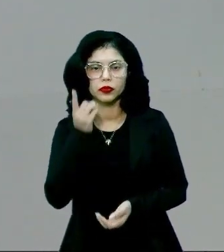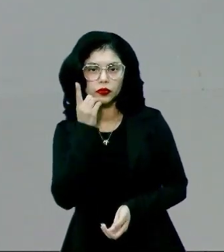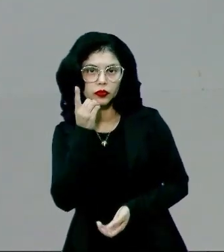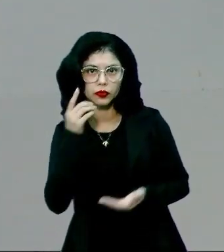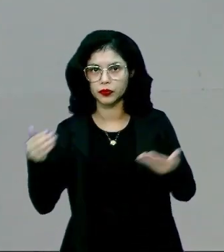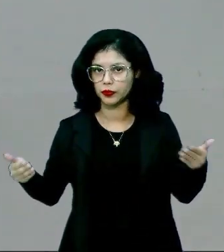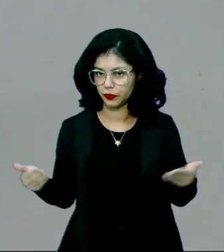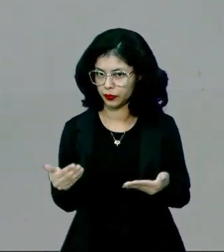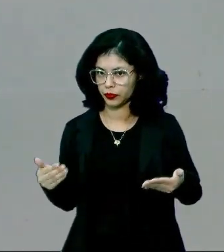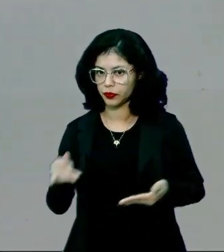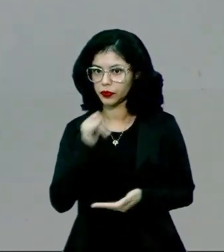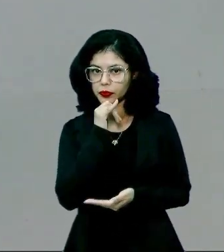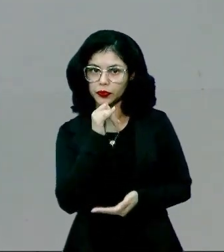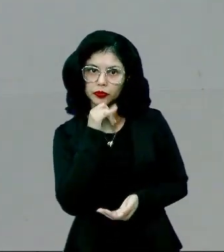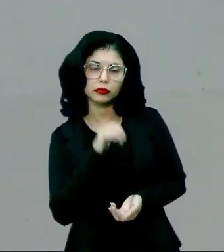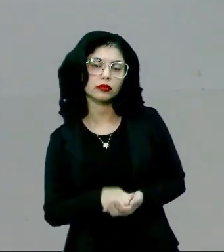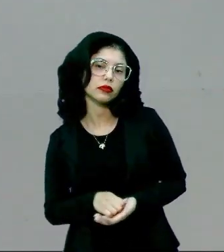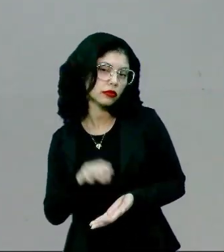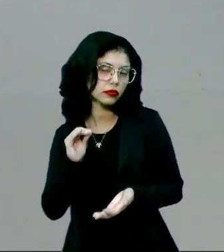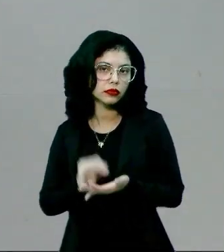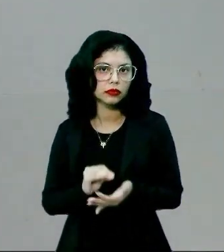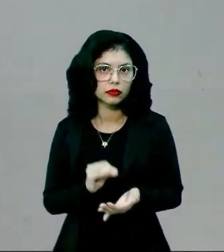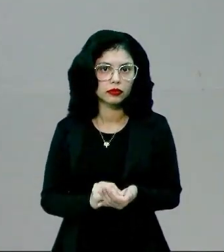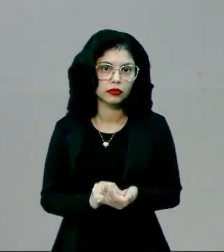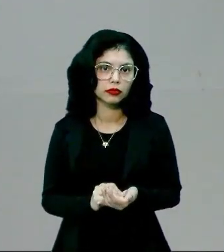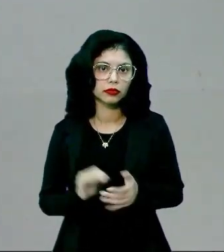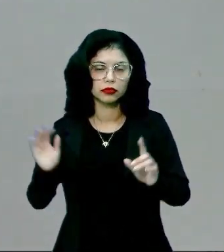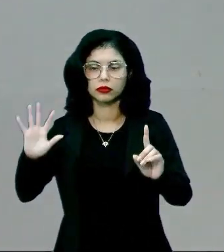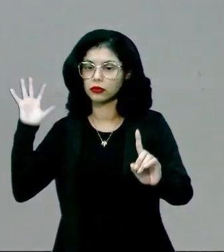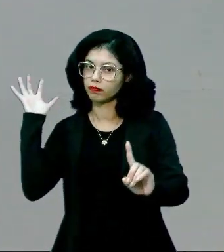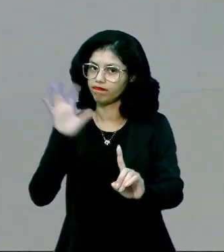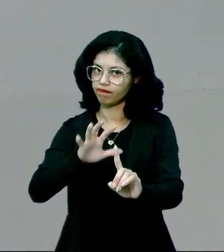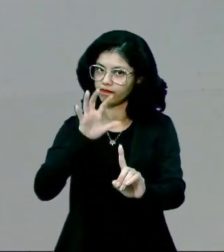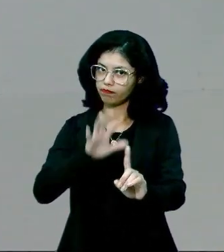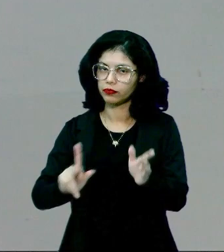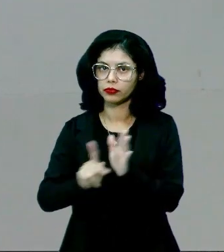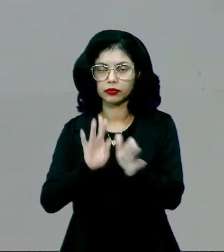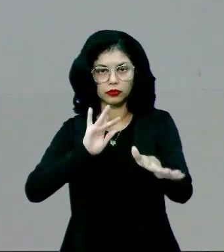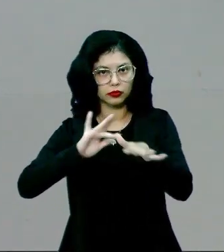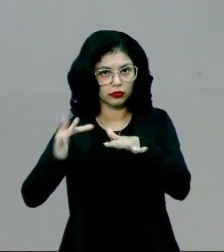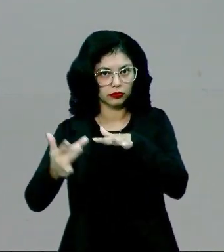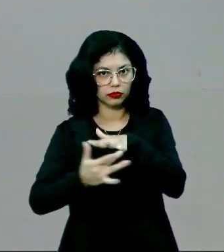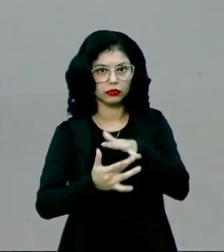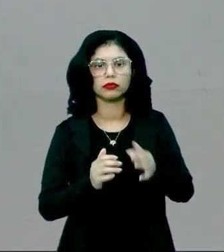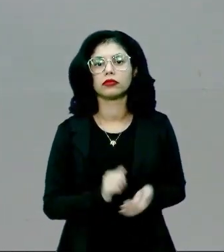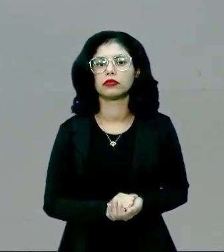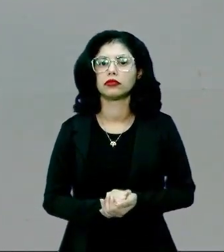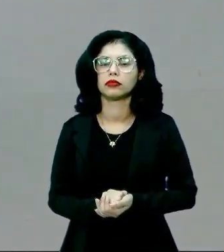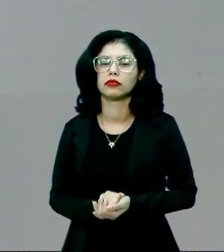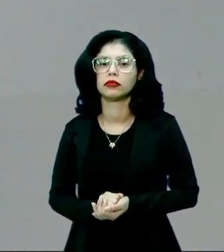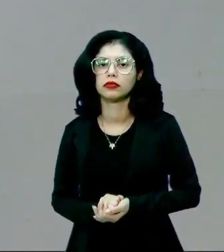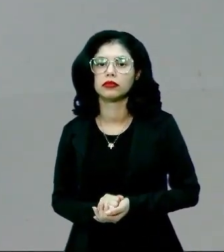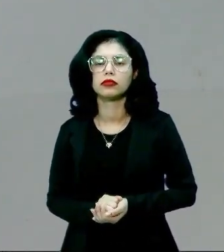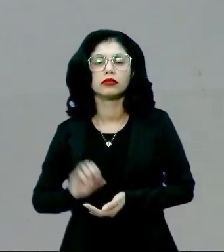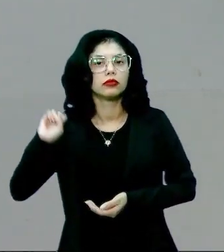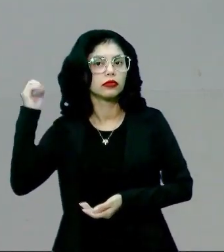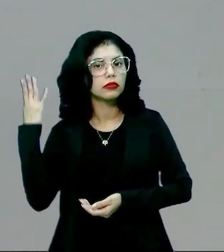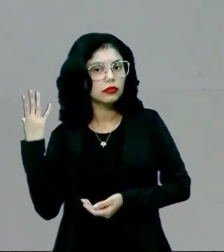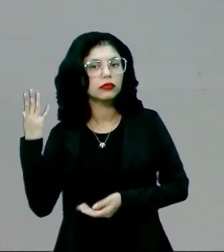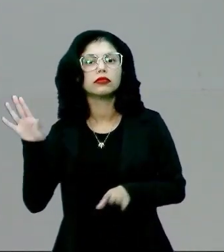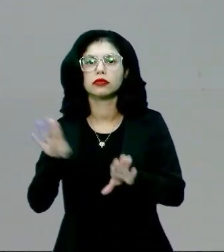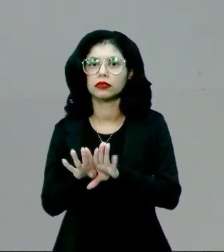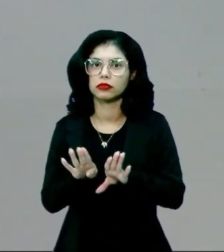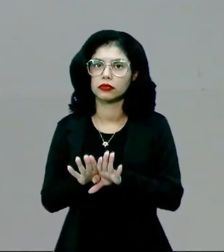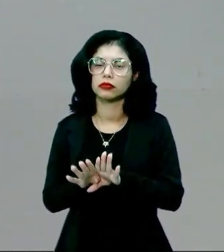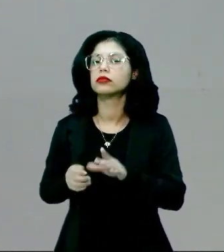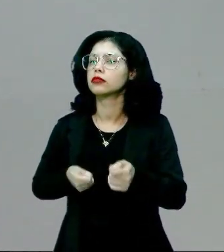de hoje, desconsiderar a influência dessas redes sociais, né? E essa capacidade